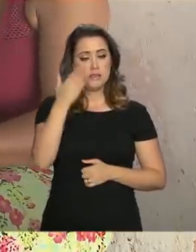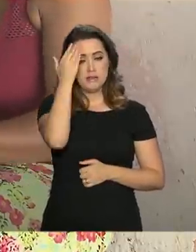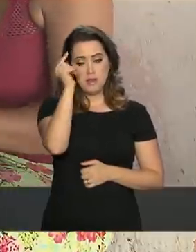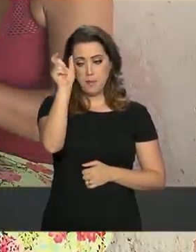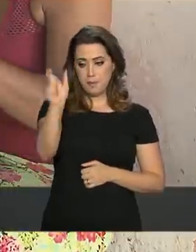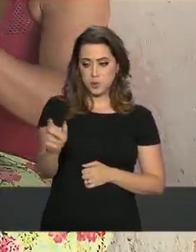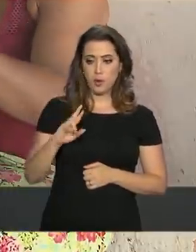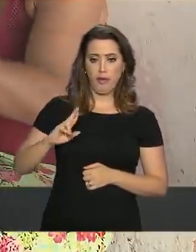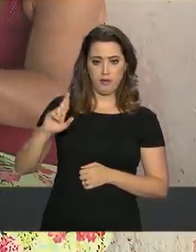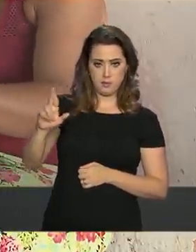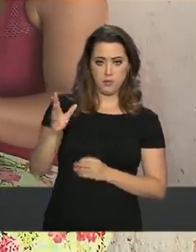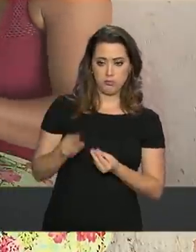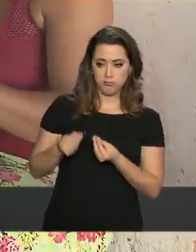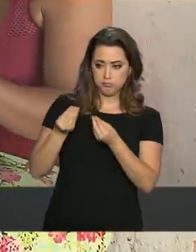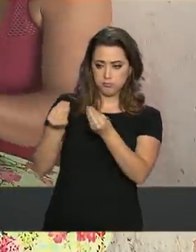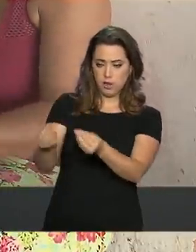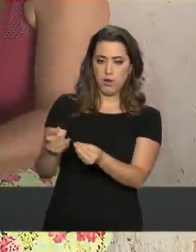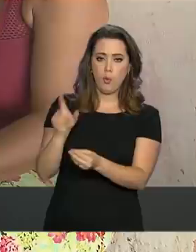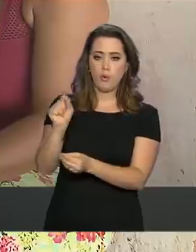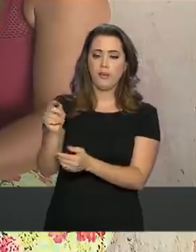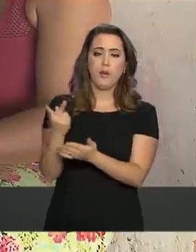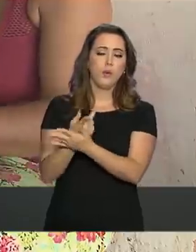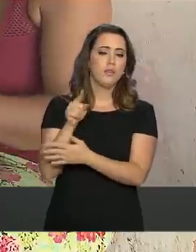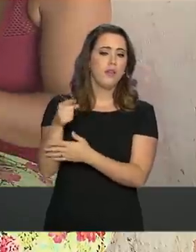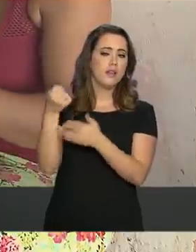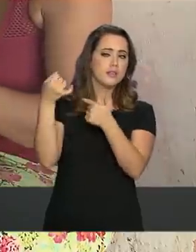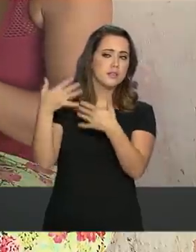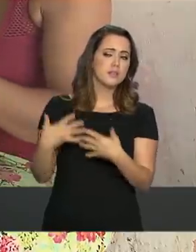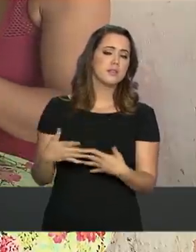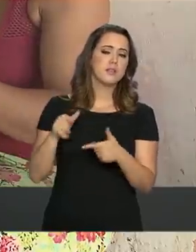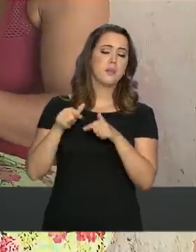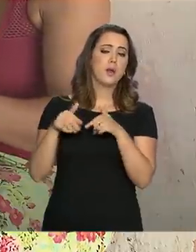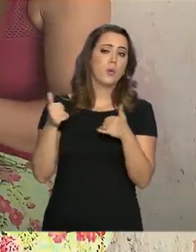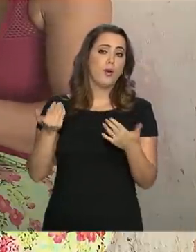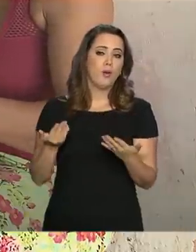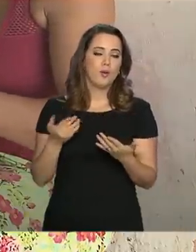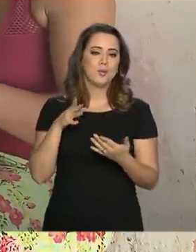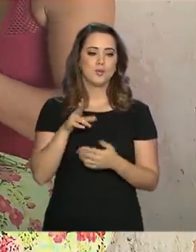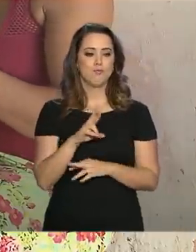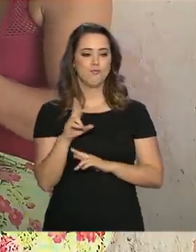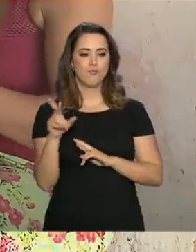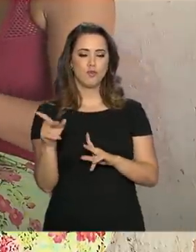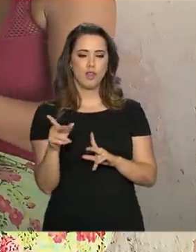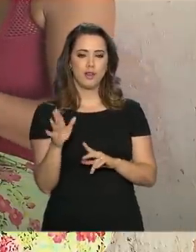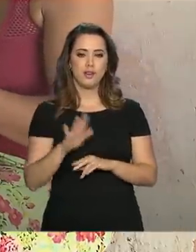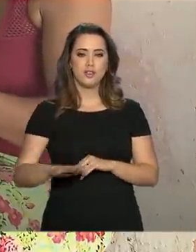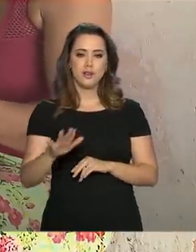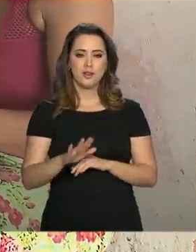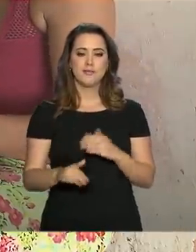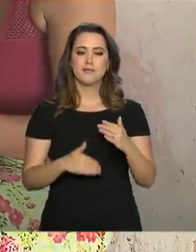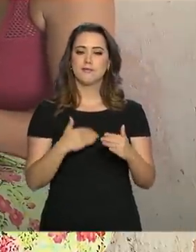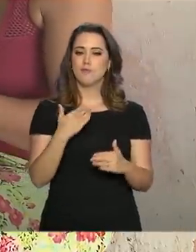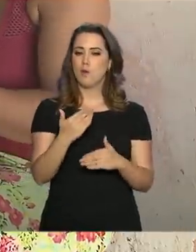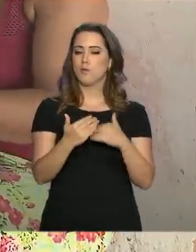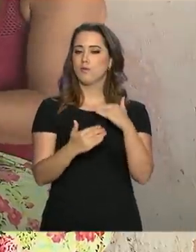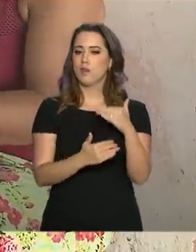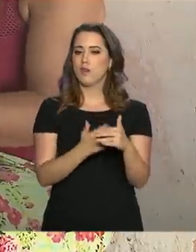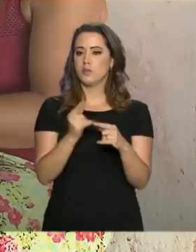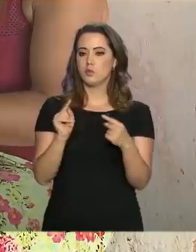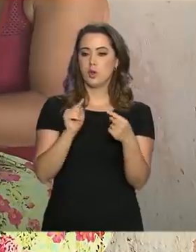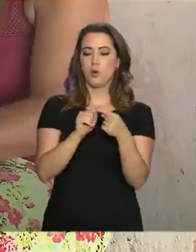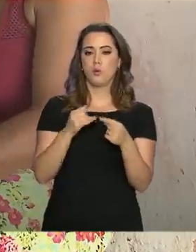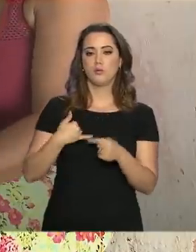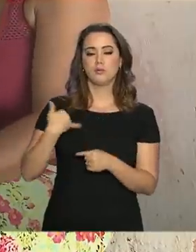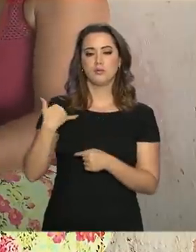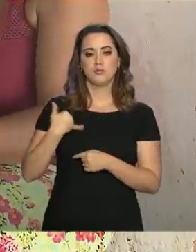deixar, o que vai acontecer lá, quais são as atividades, e você vê a diferença da criança, que ela está se desenvolvendo conforme a